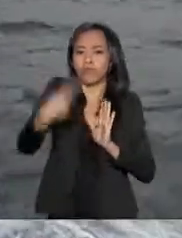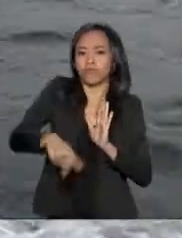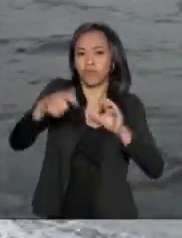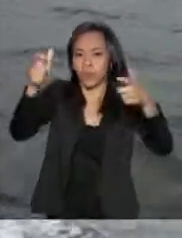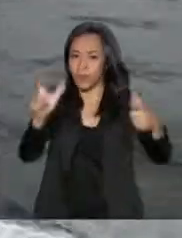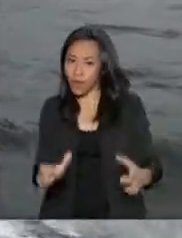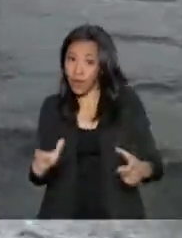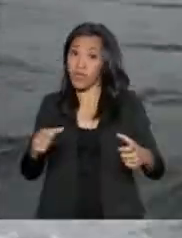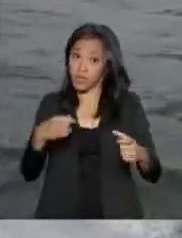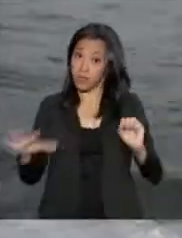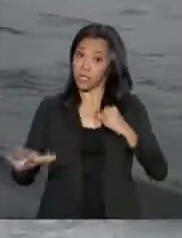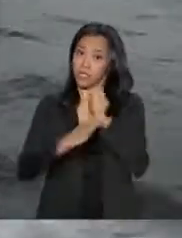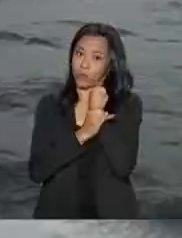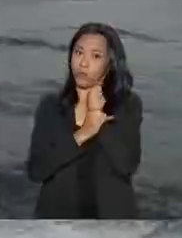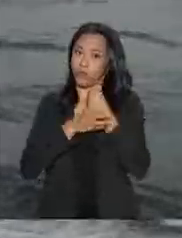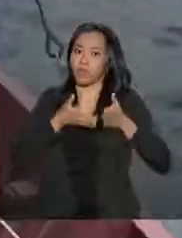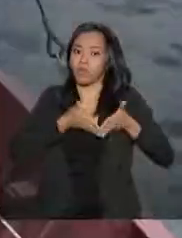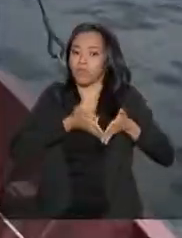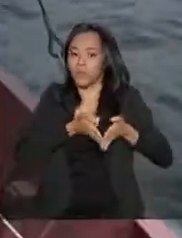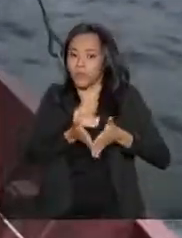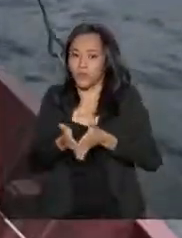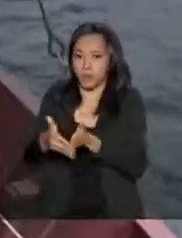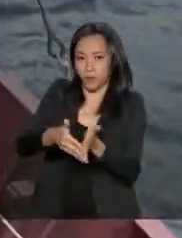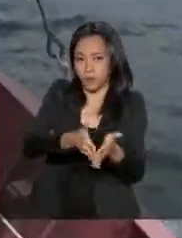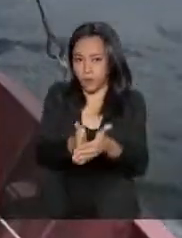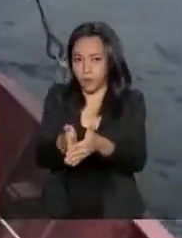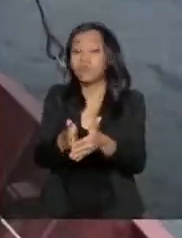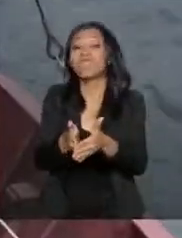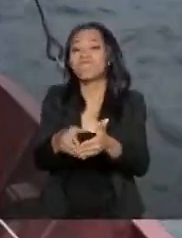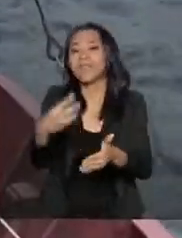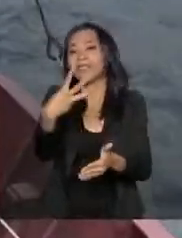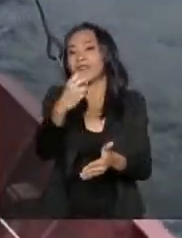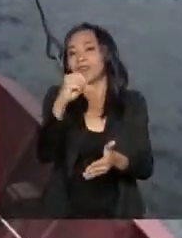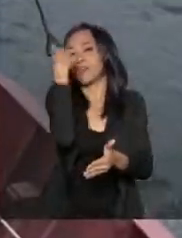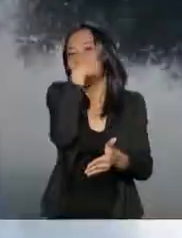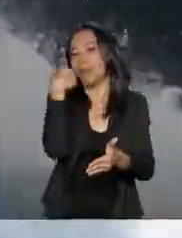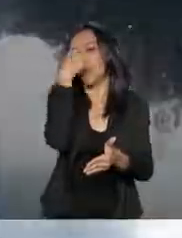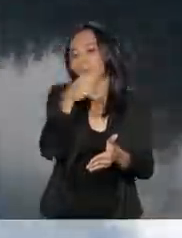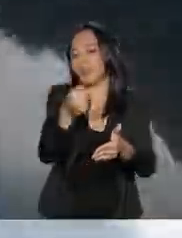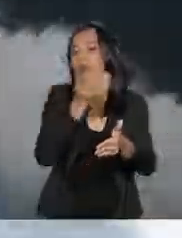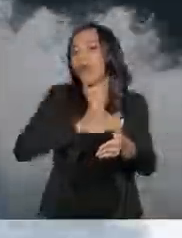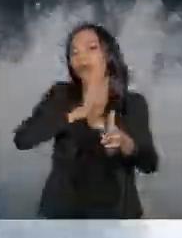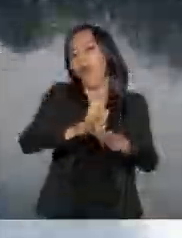navegação com segurança dentro desses canais. 30 horas de mares calmos.